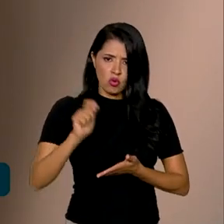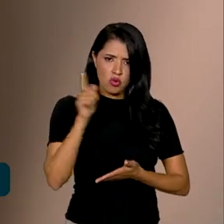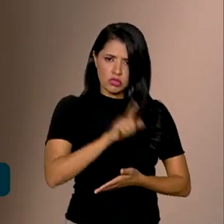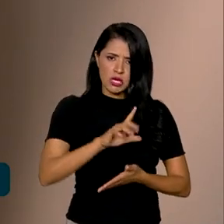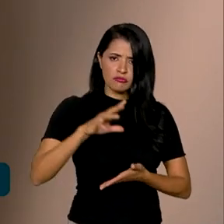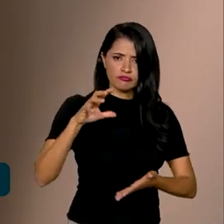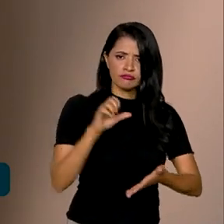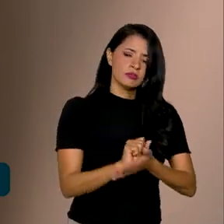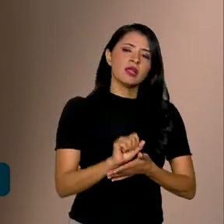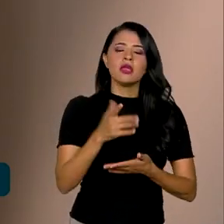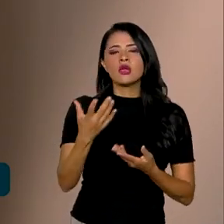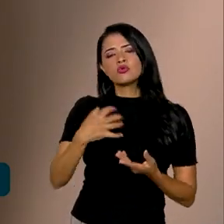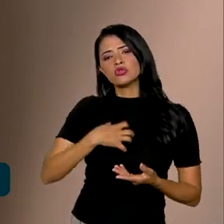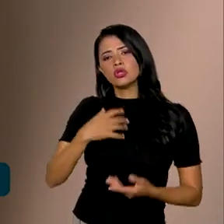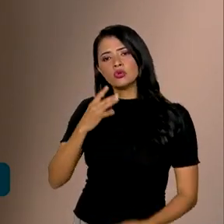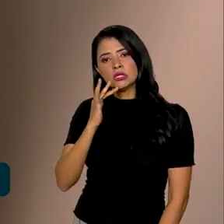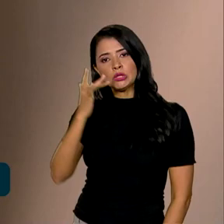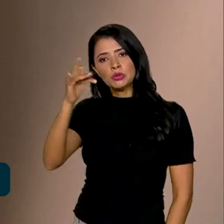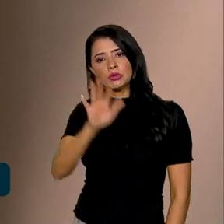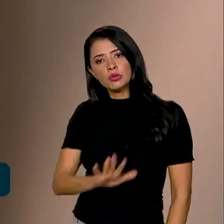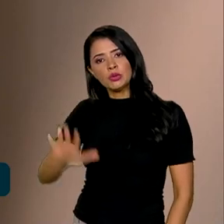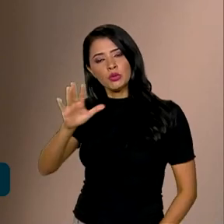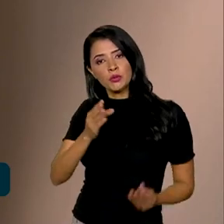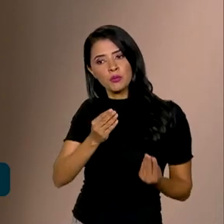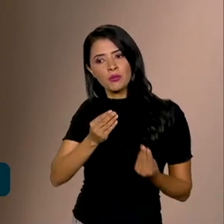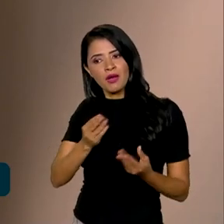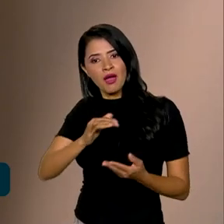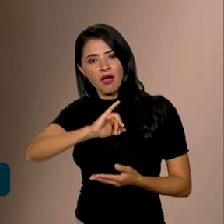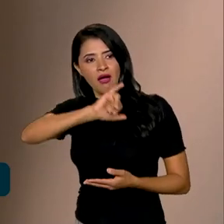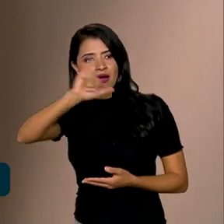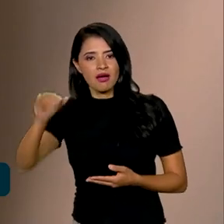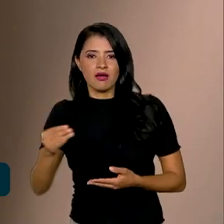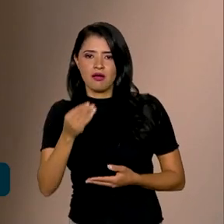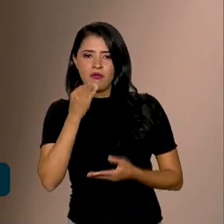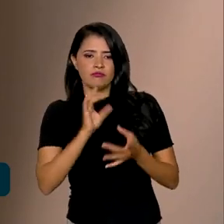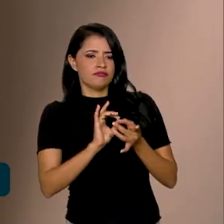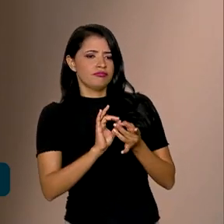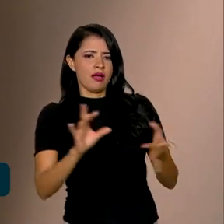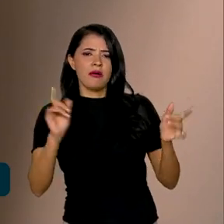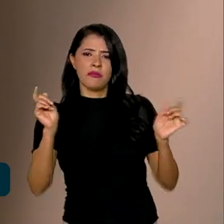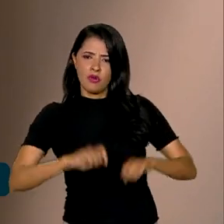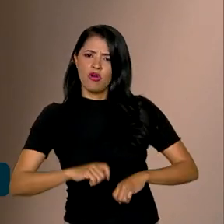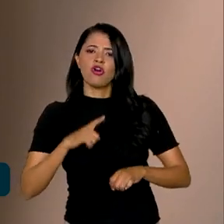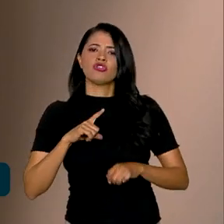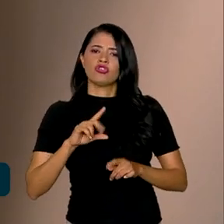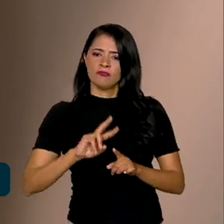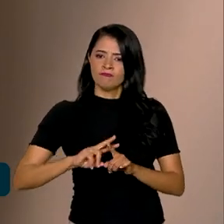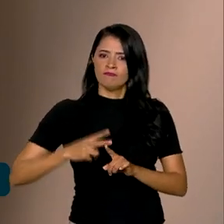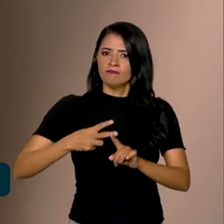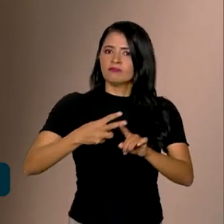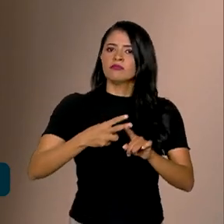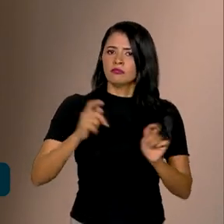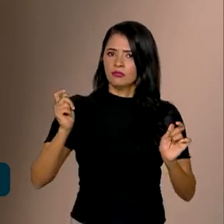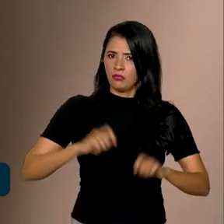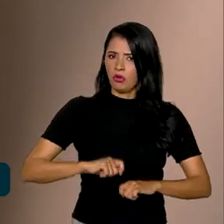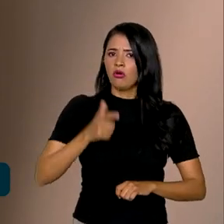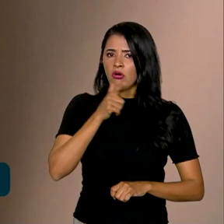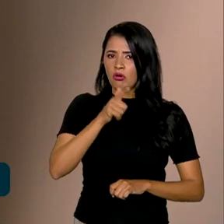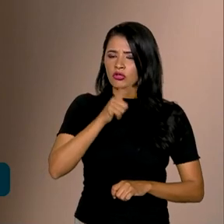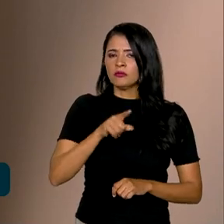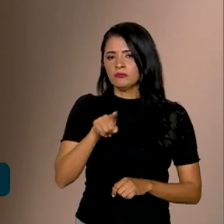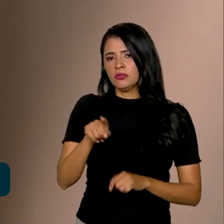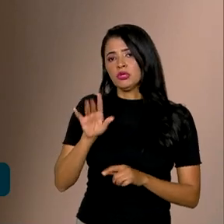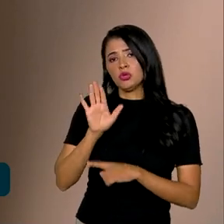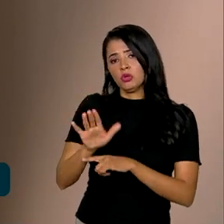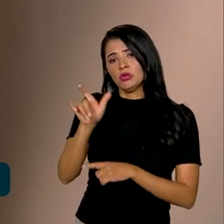forma do Tesouro Nacional oferecer uma oportunidade muito democrática, com uma rentabilidade alta e que vai ajudar